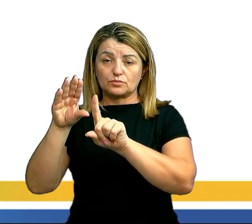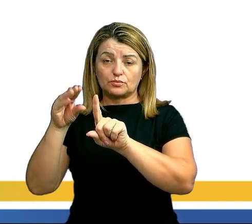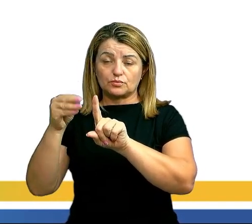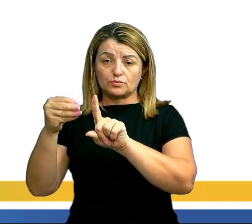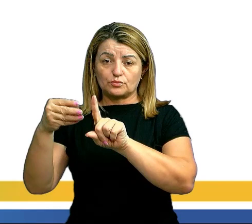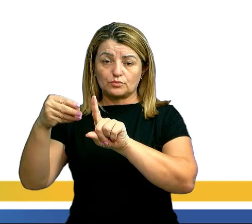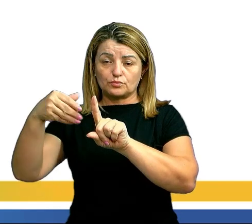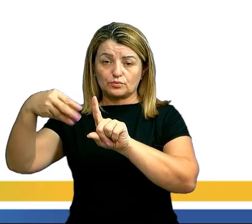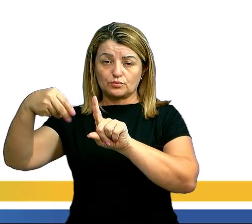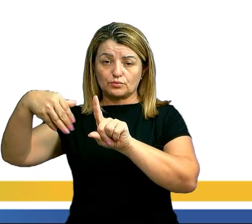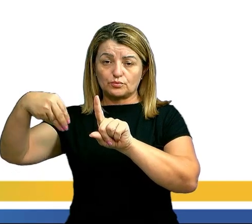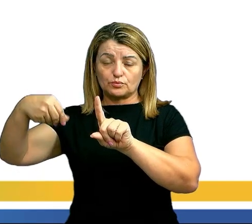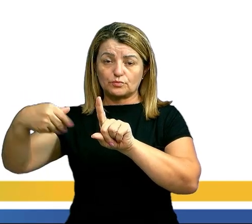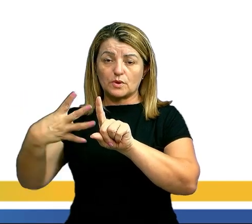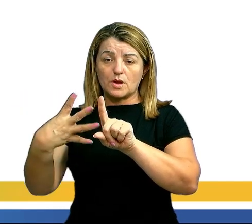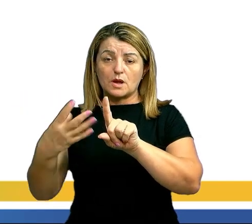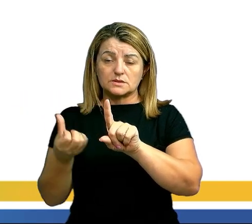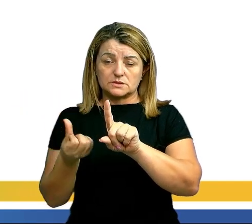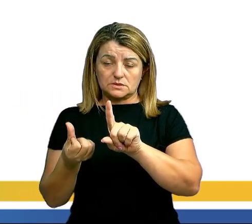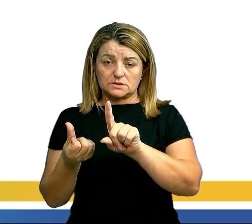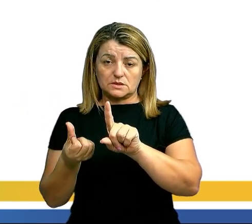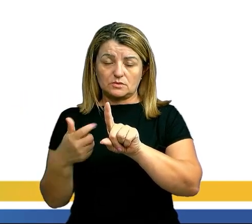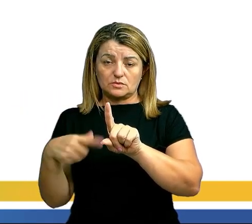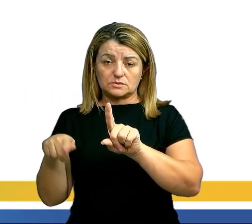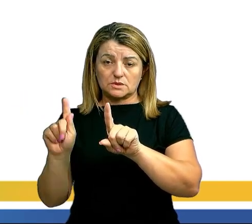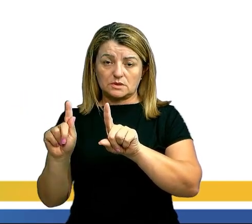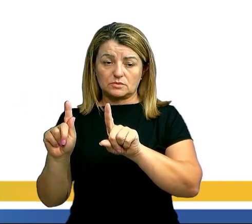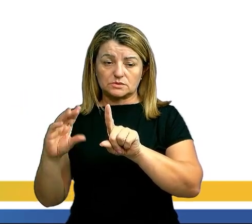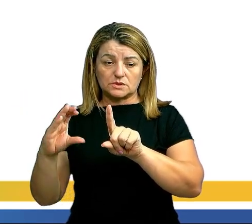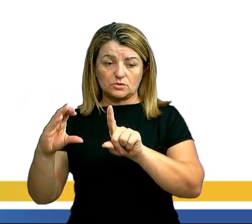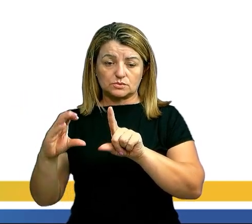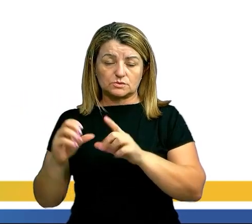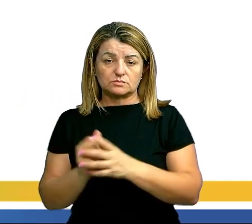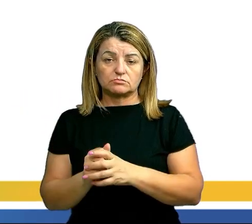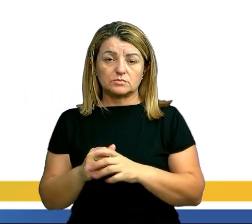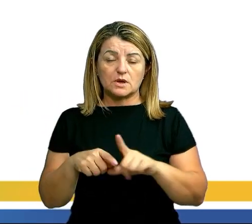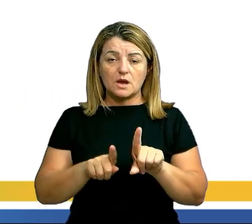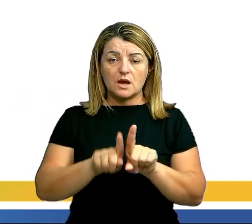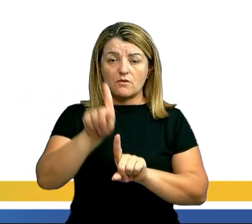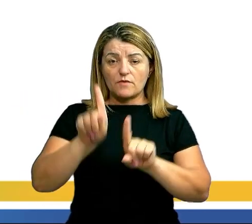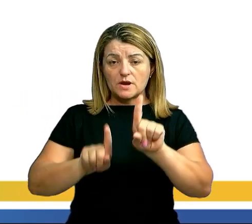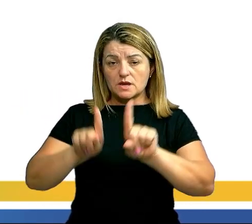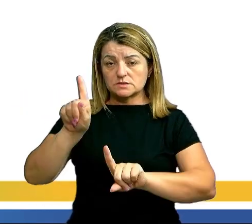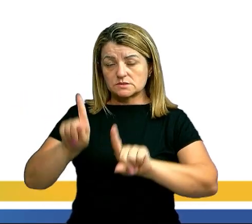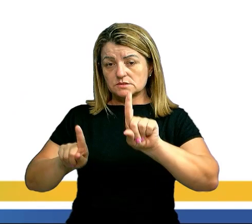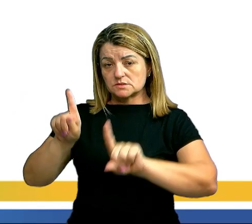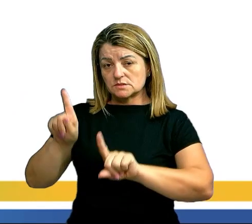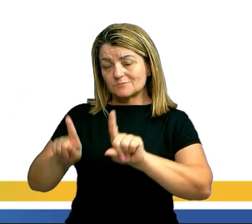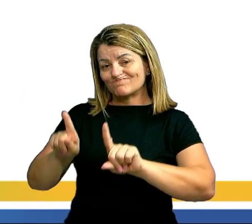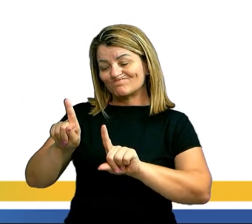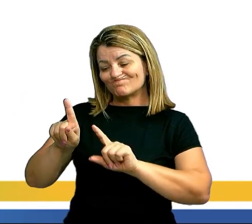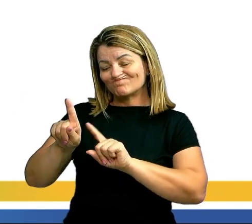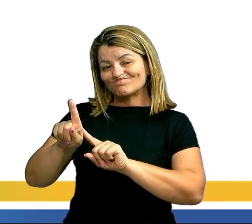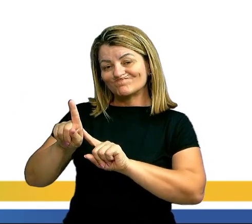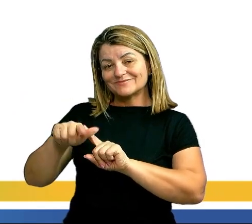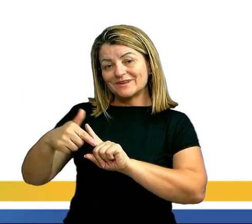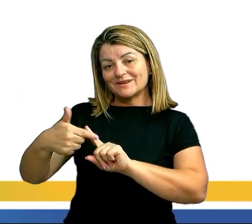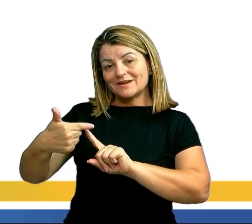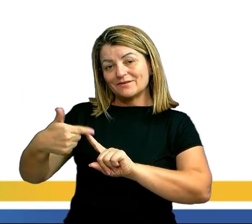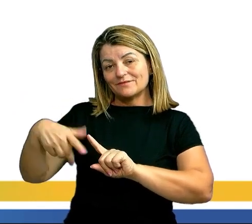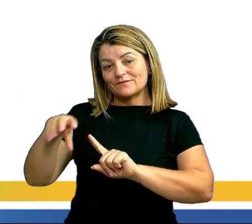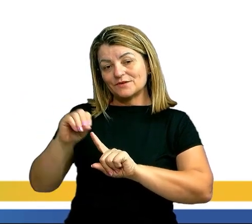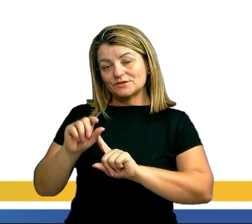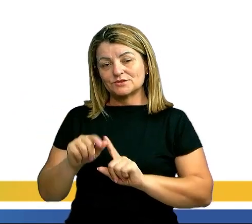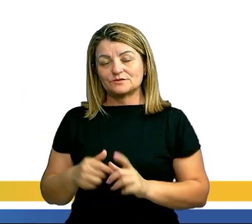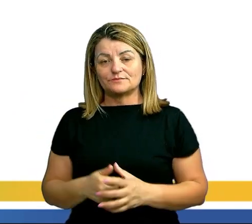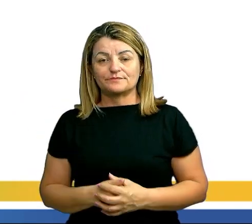indo para 46 graus Celsius. Essa variação de temperatura, conforme a gente pode observar, tem uma variação de 20 graus